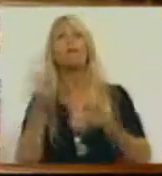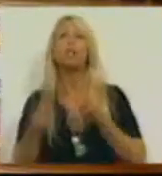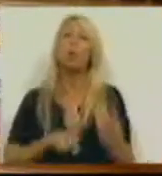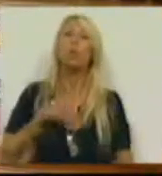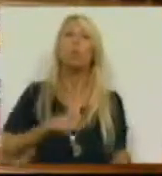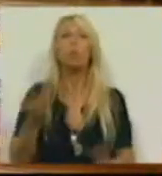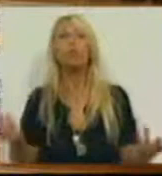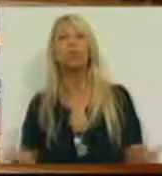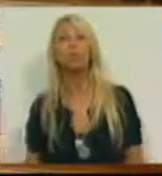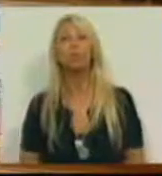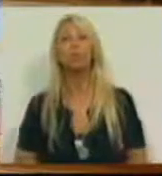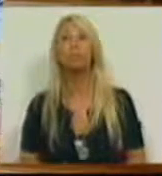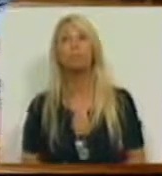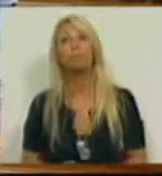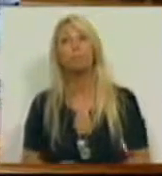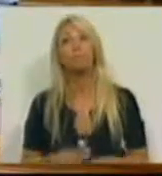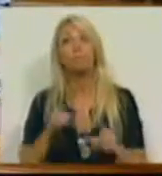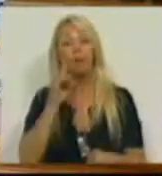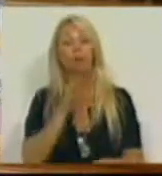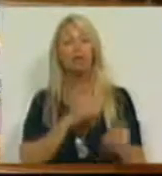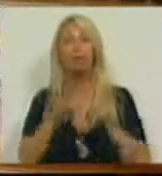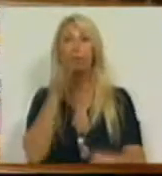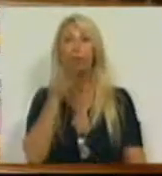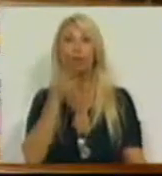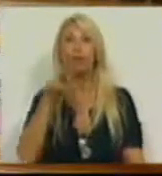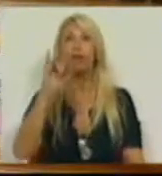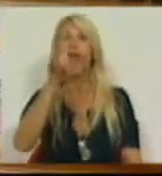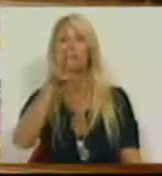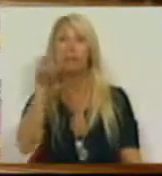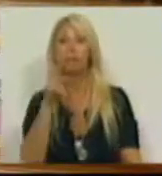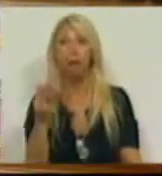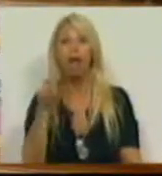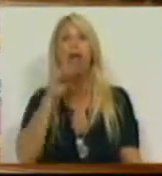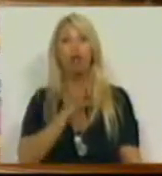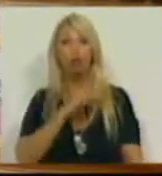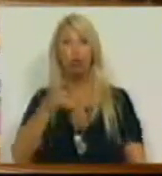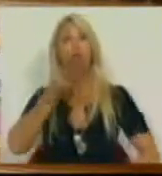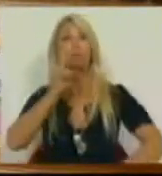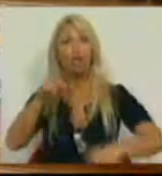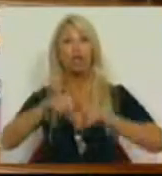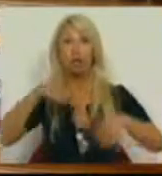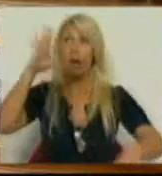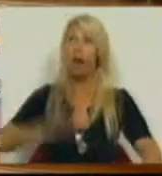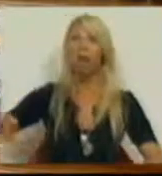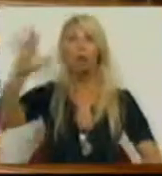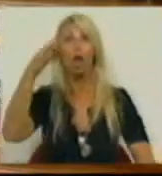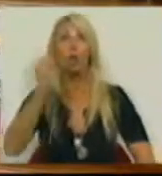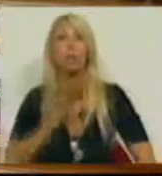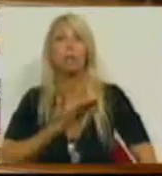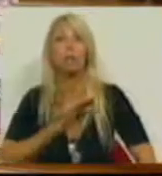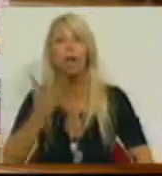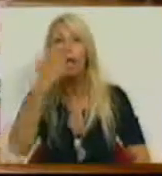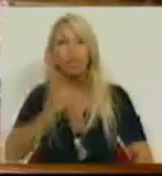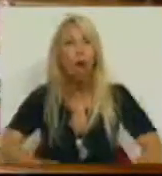preocupações. E Sra. Deputada Nilsa de Sena, a Sra. Deputada é a Dirigente Nacional do PSD. Se não conseguiu